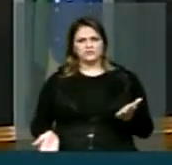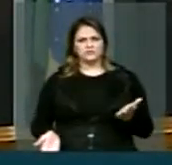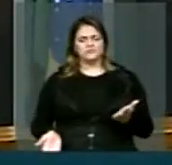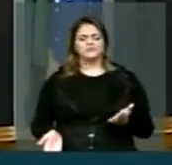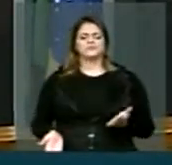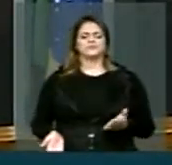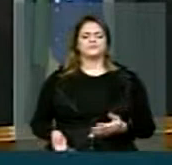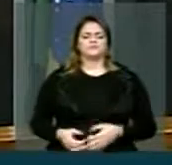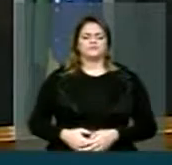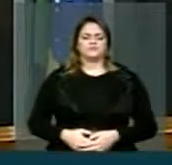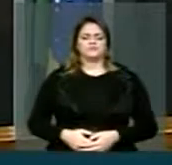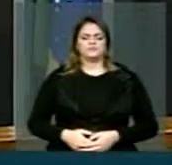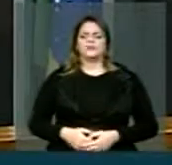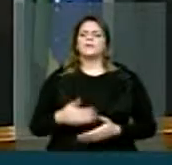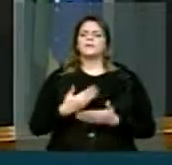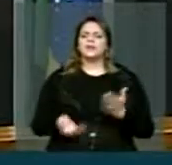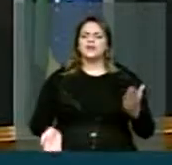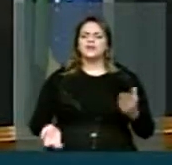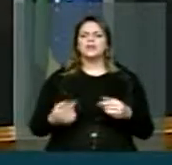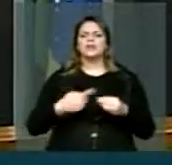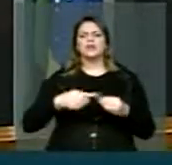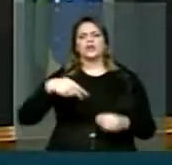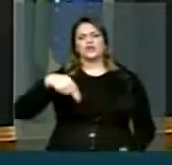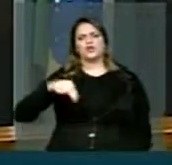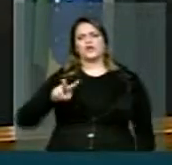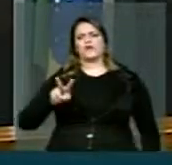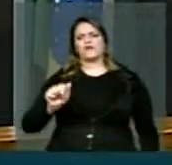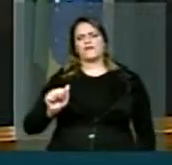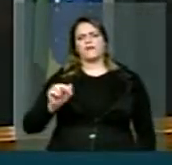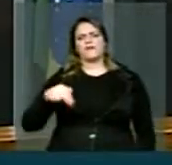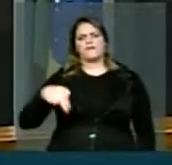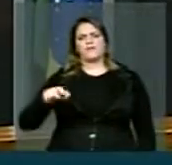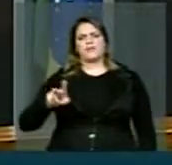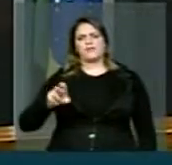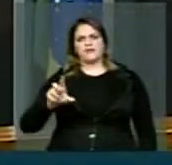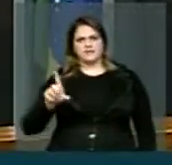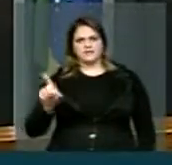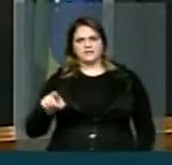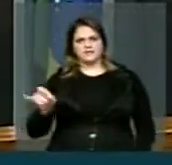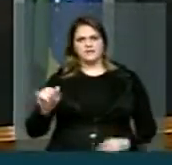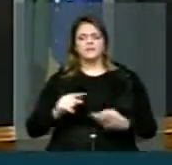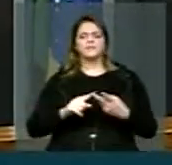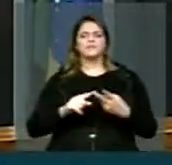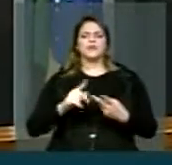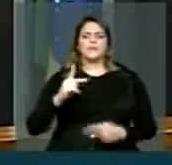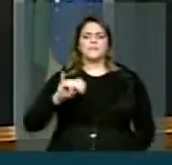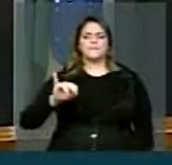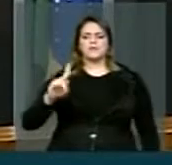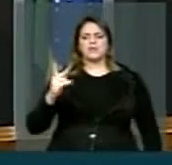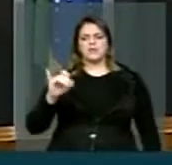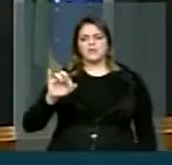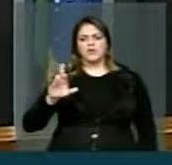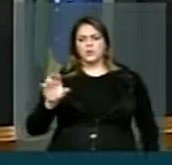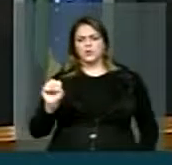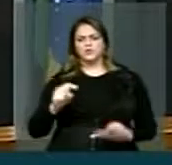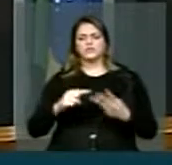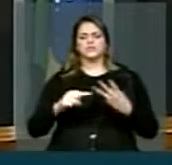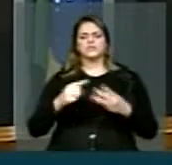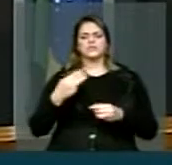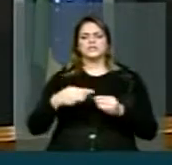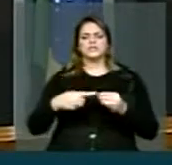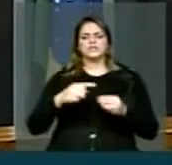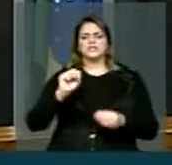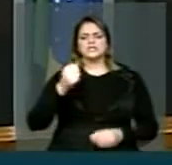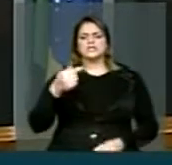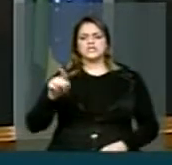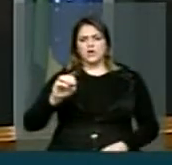como posso falar, perdi lá em Nova Venécia, perdi em Pinheiros, perdi lá em São Gabriel, mas esses